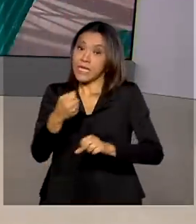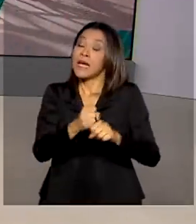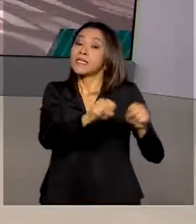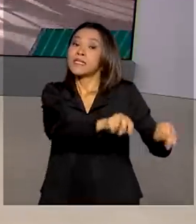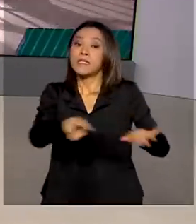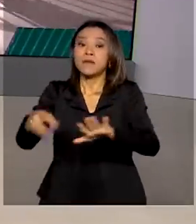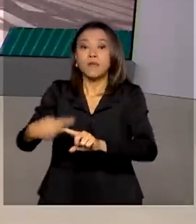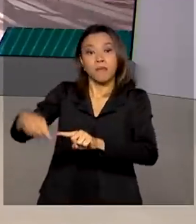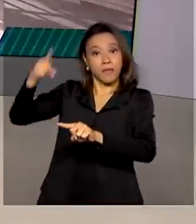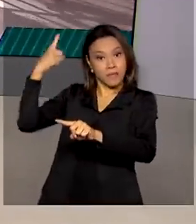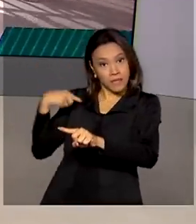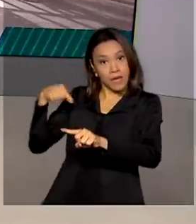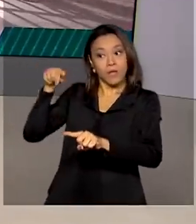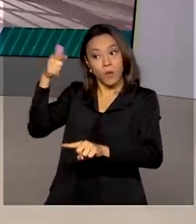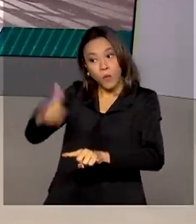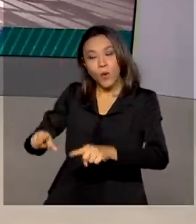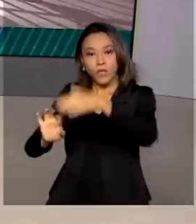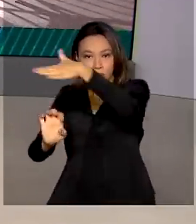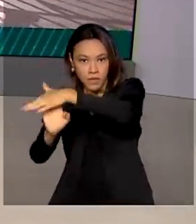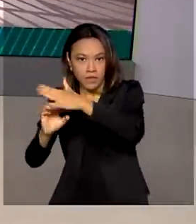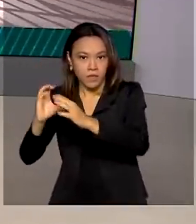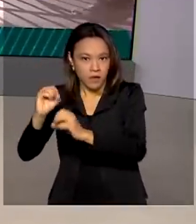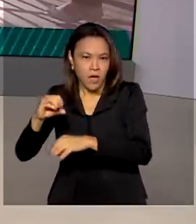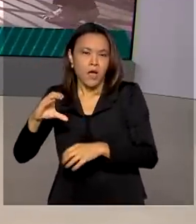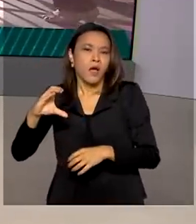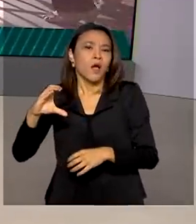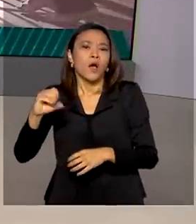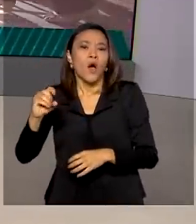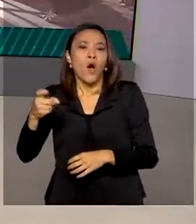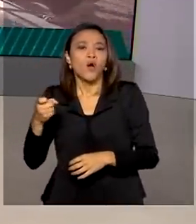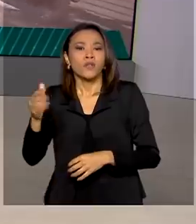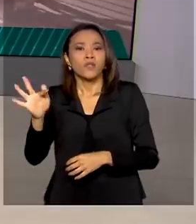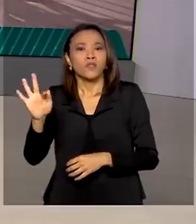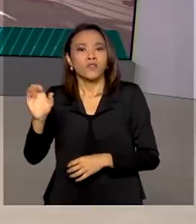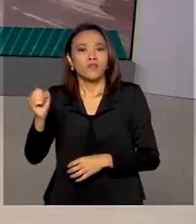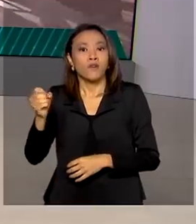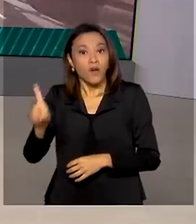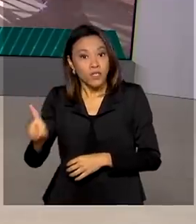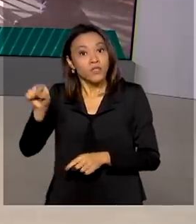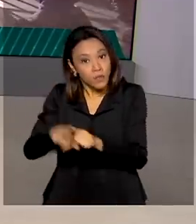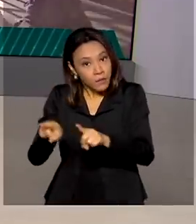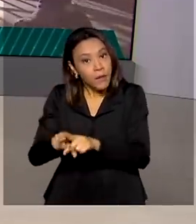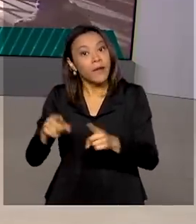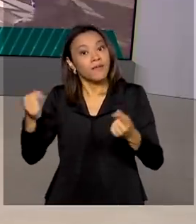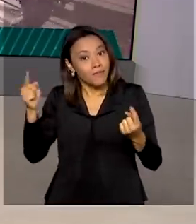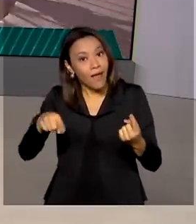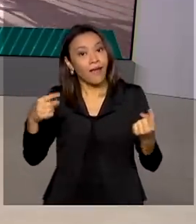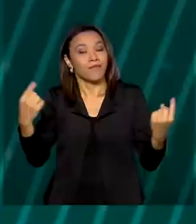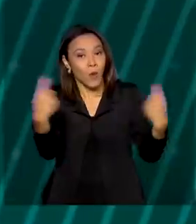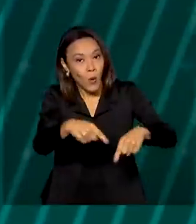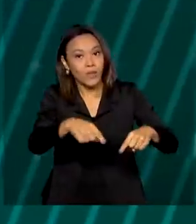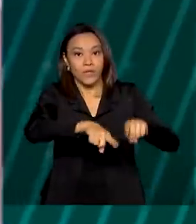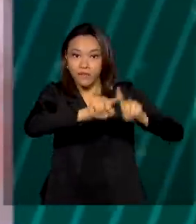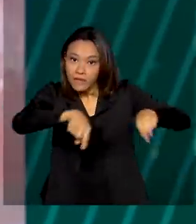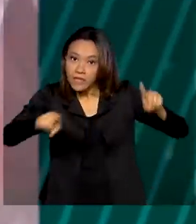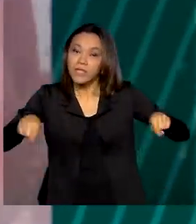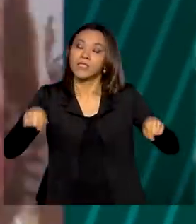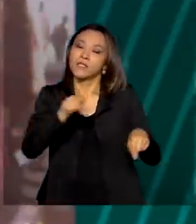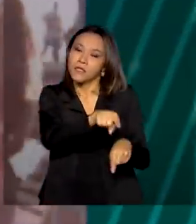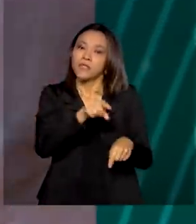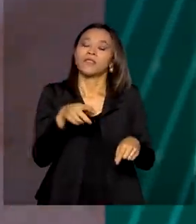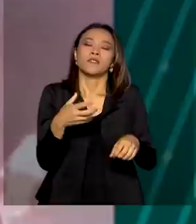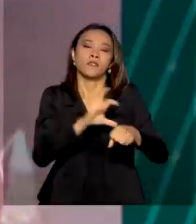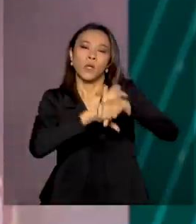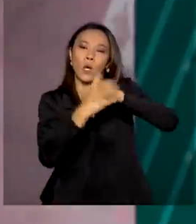AstraZeneca também confirmou que a vacina de Oxford é eficiente contra as novas cepas. A Câmara dos